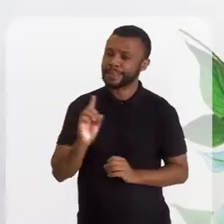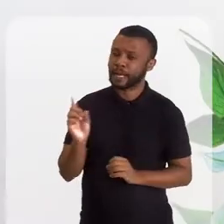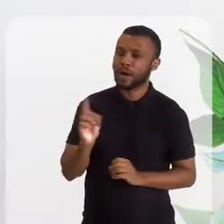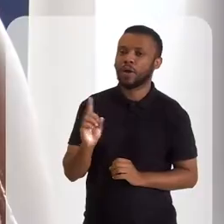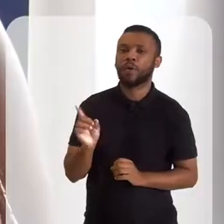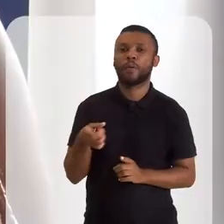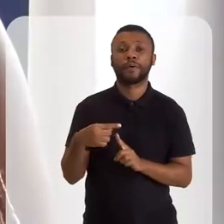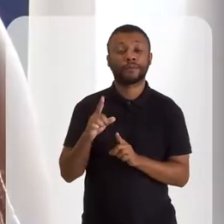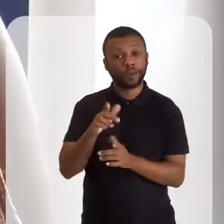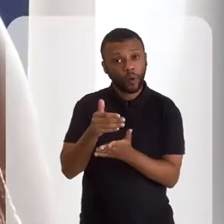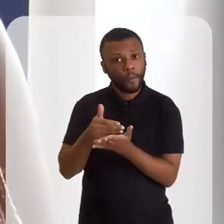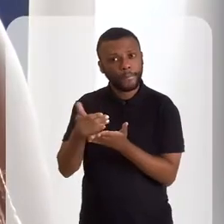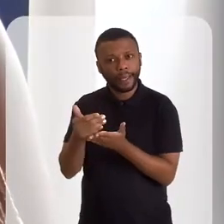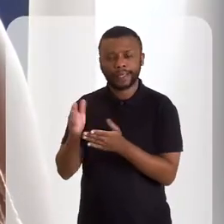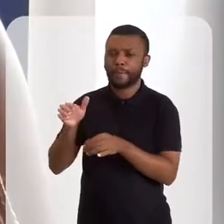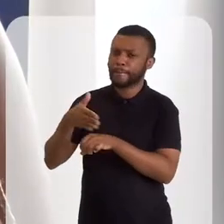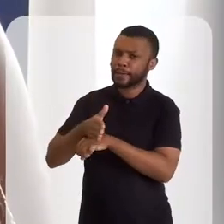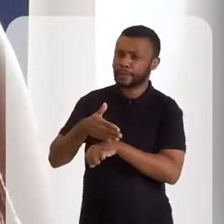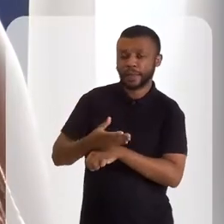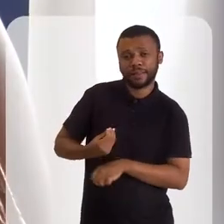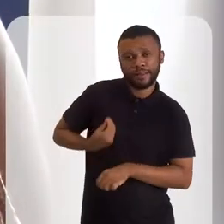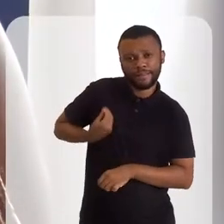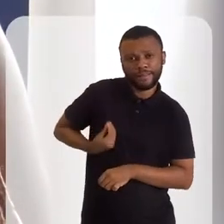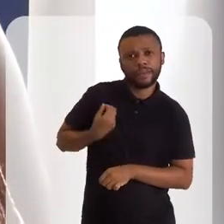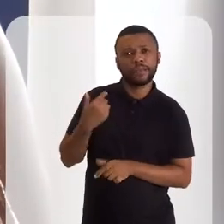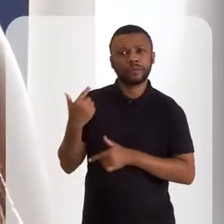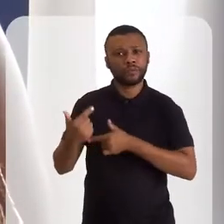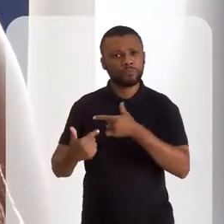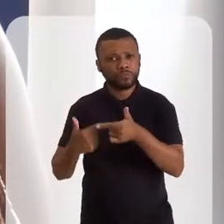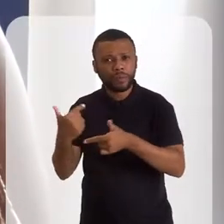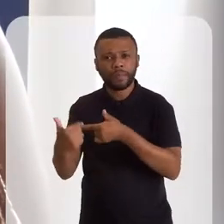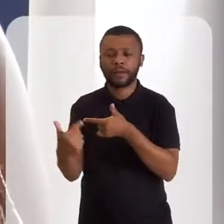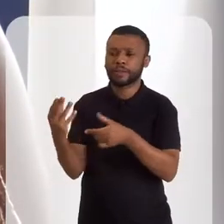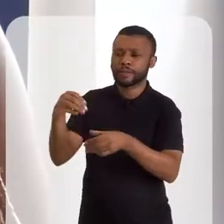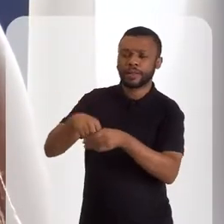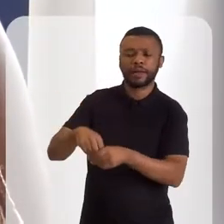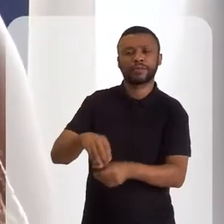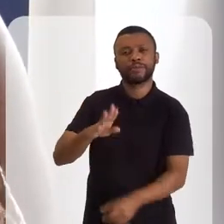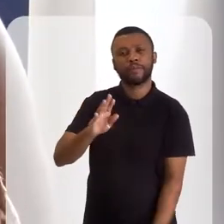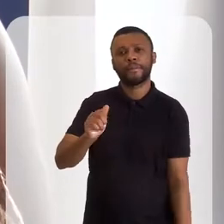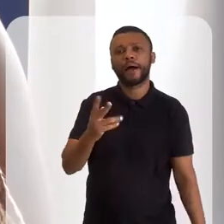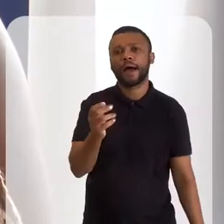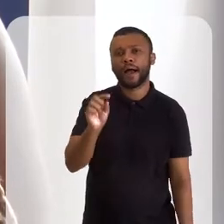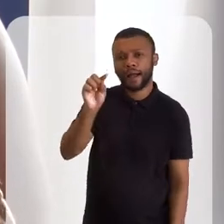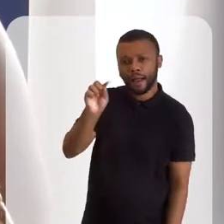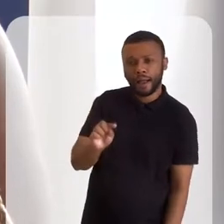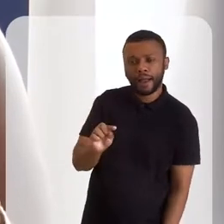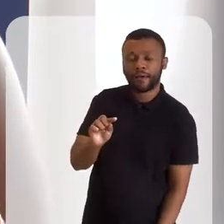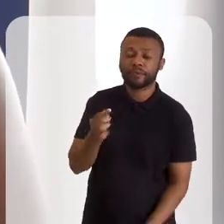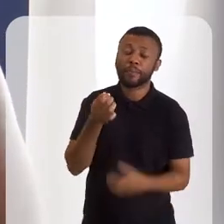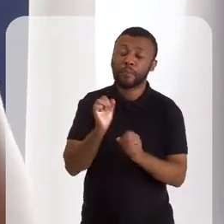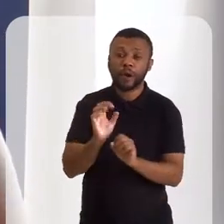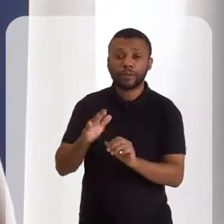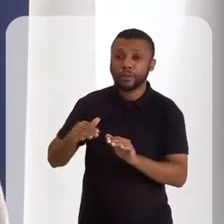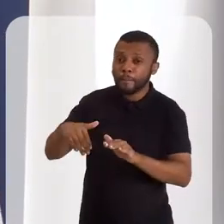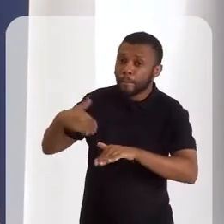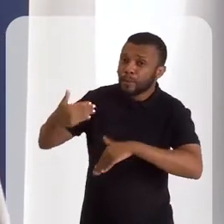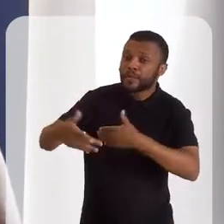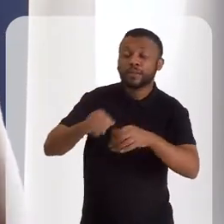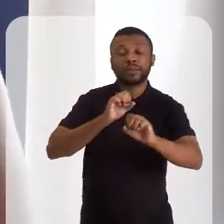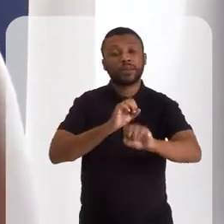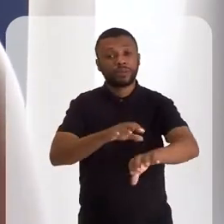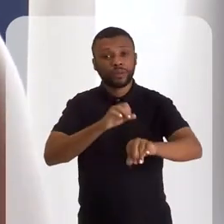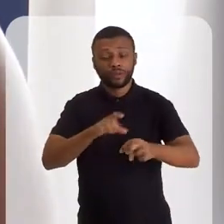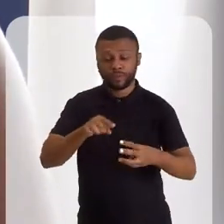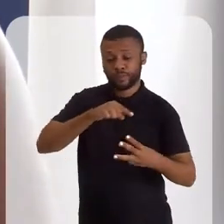Não. E dentro, quando você começa a participar da vida Bahá das atividades Bahá'u'llá, sim, você pode entrar, por exemplo, num processo educativo.